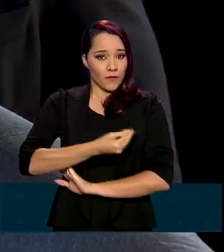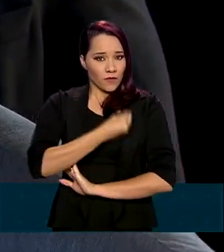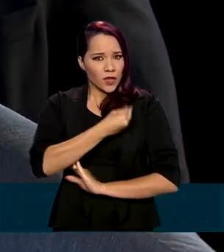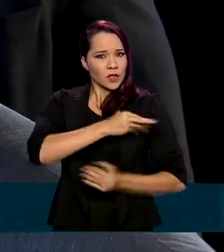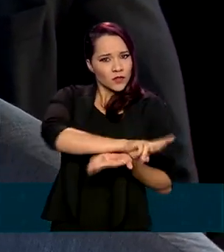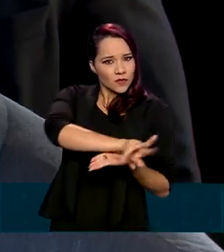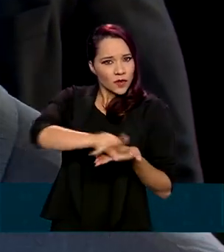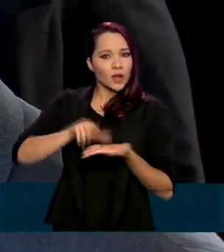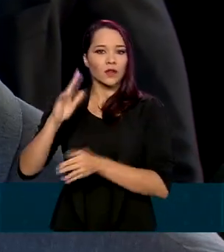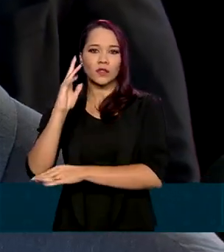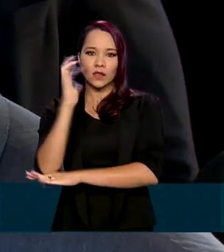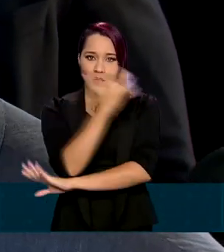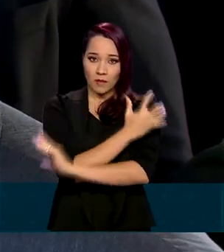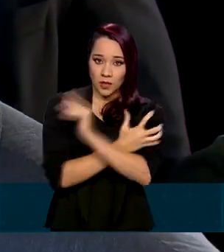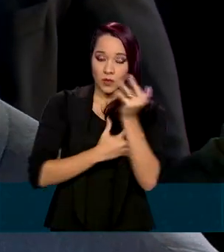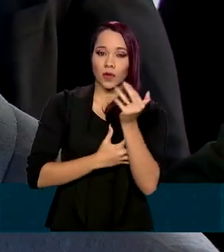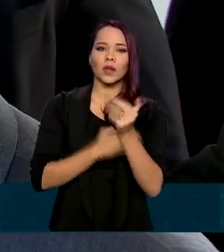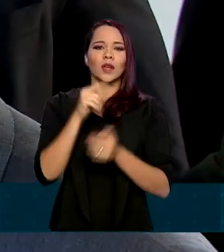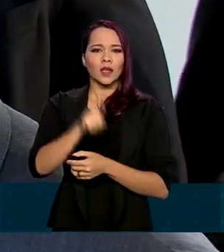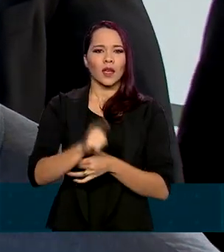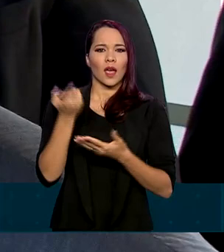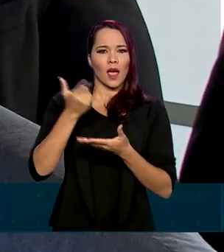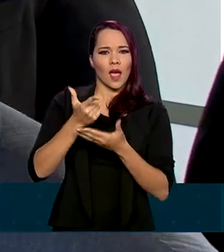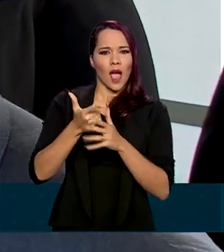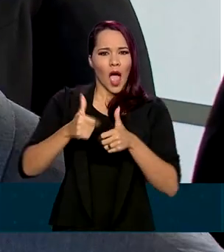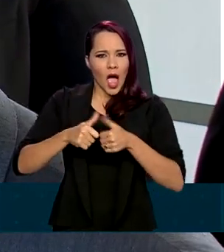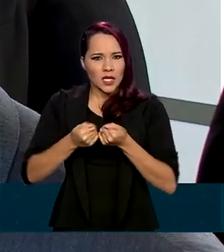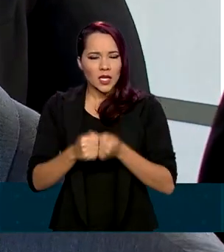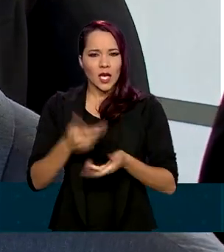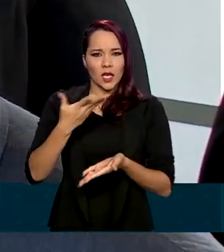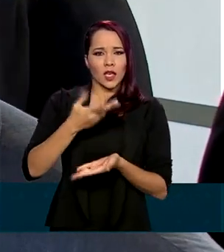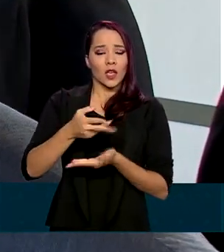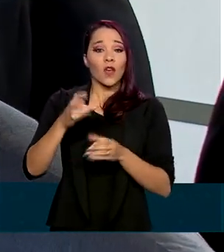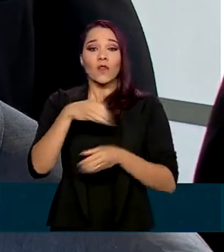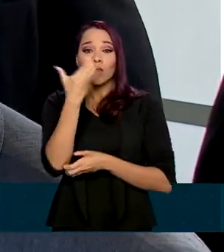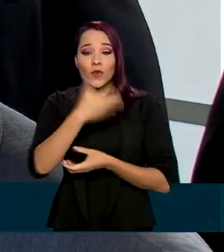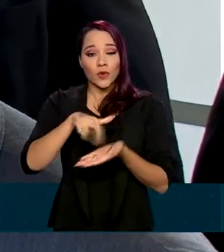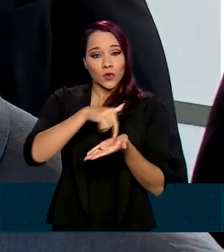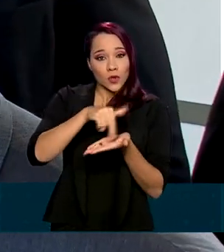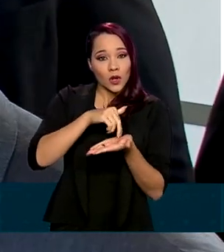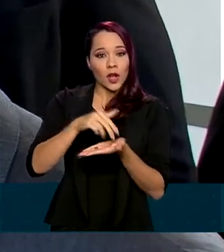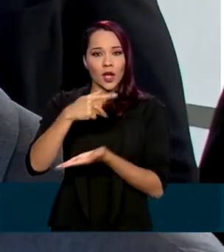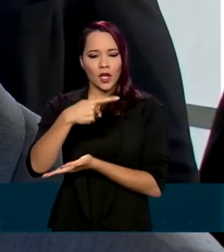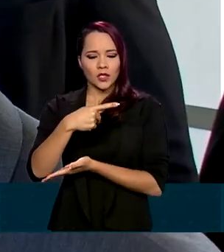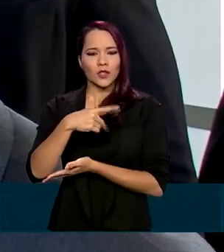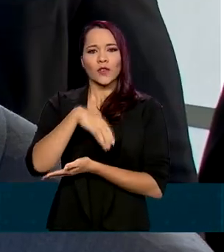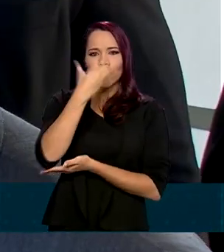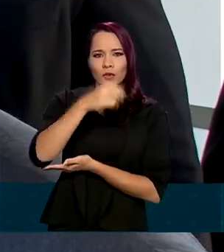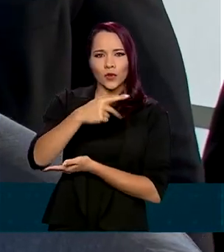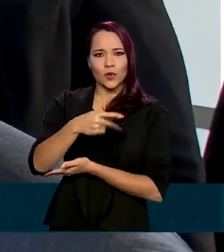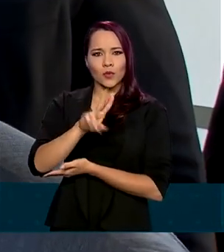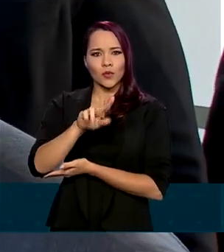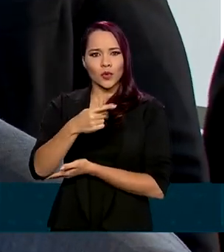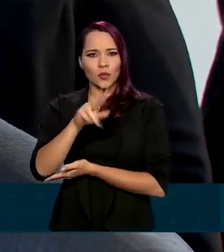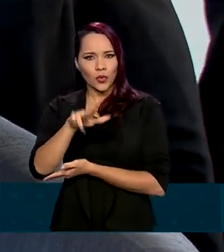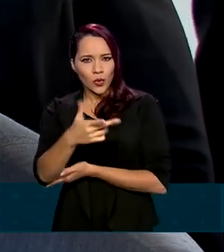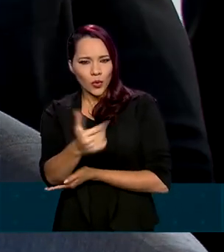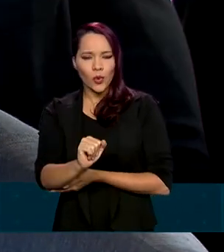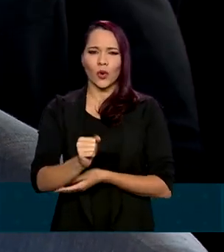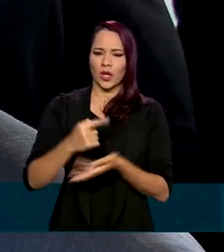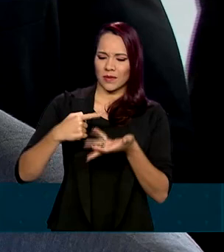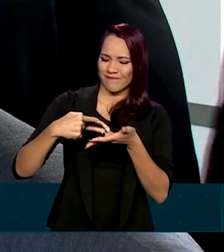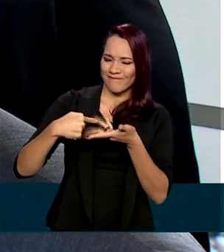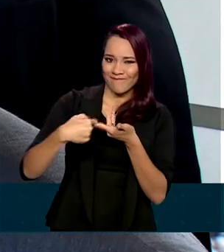da Amazônia. Então, vai produzir açaí, vai produzir cacau, vai produzir pupunha, a questão da piscicultura, da